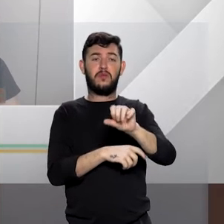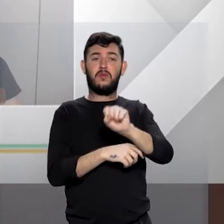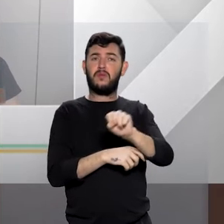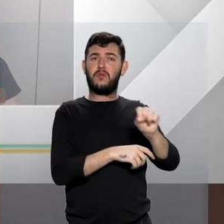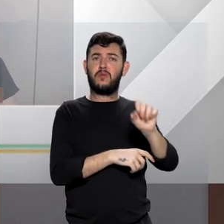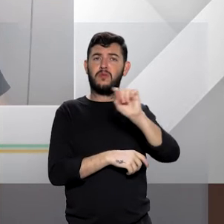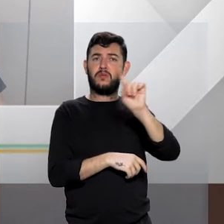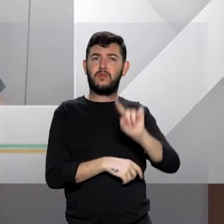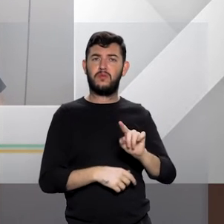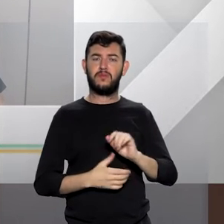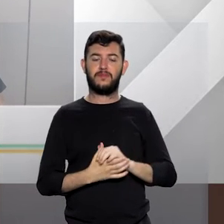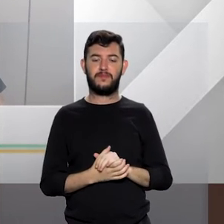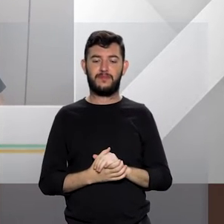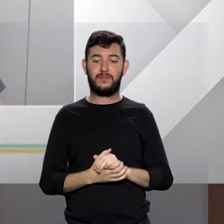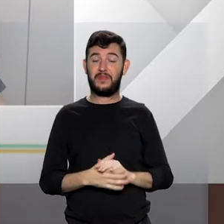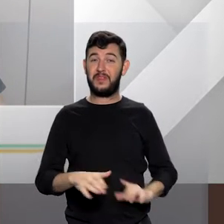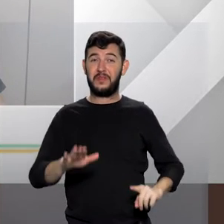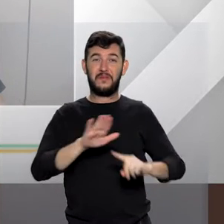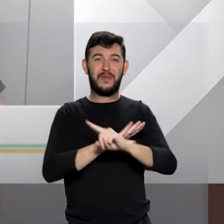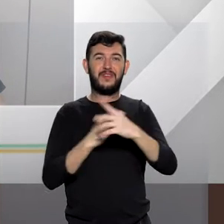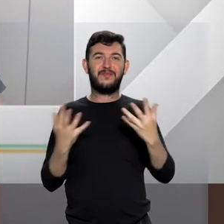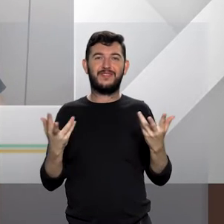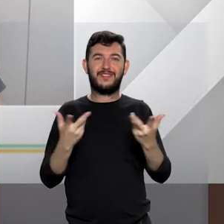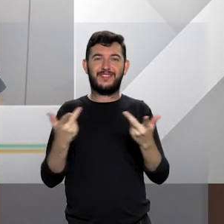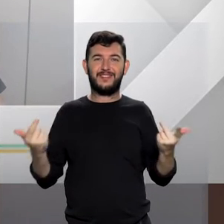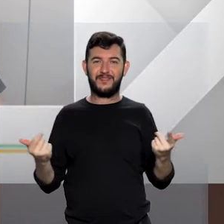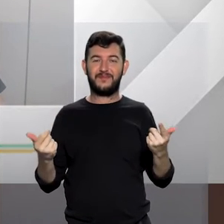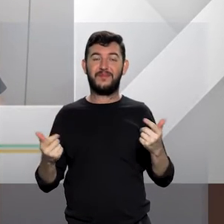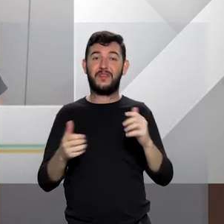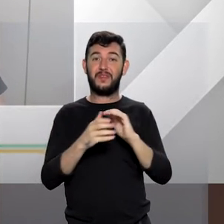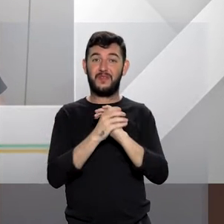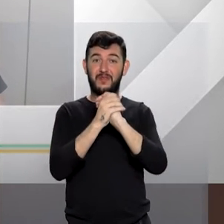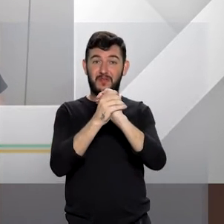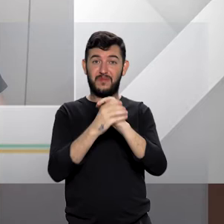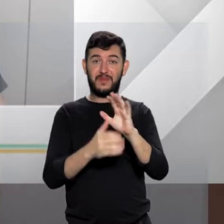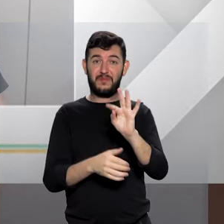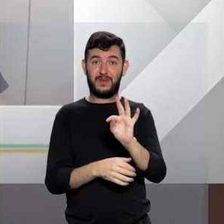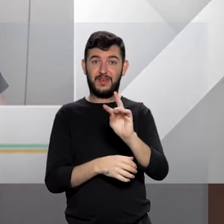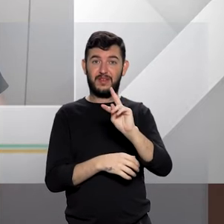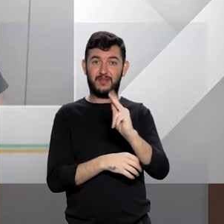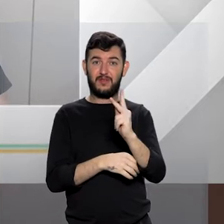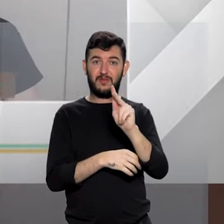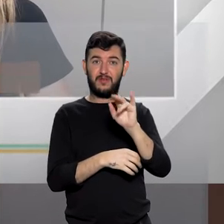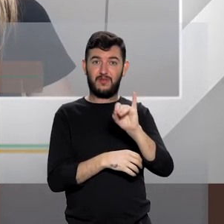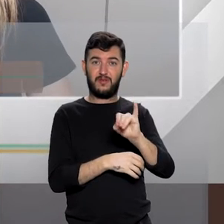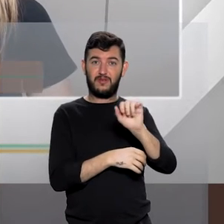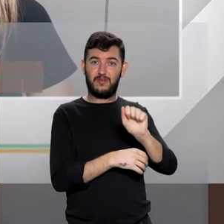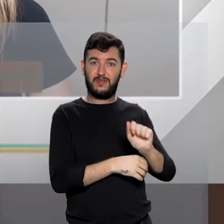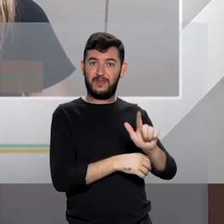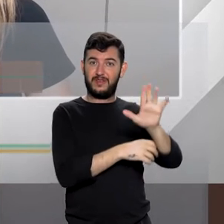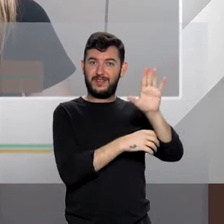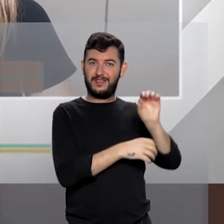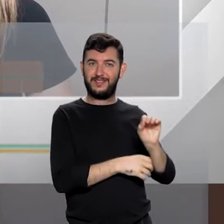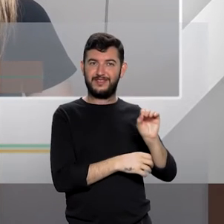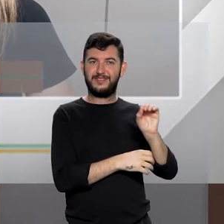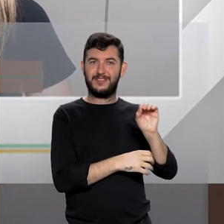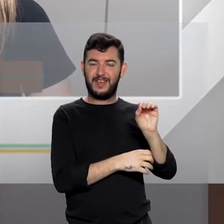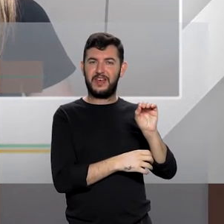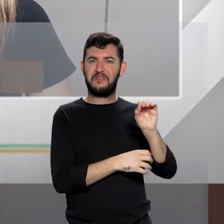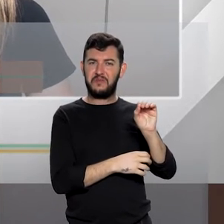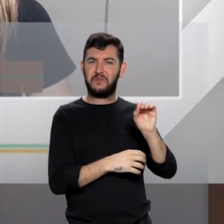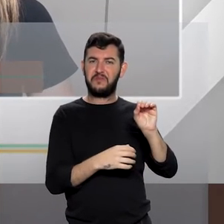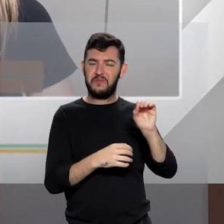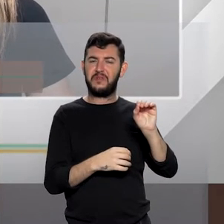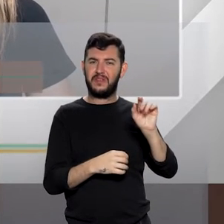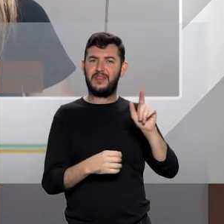Excelente pergunta, Fátima. Primeiramente, eu gostaria de cumprimentar o Tiago aqui, que está nesse diálogo qualificado,